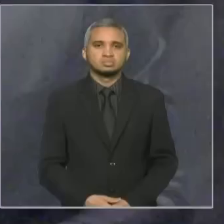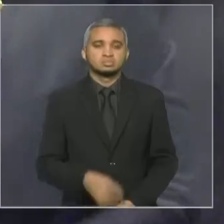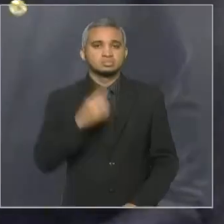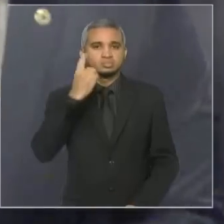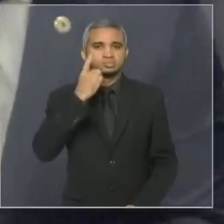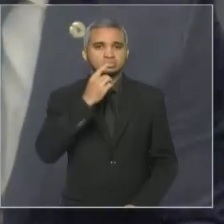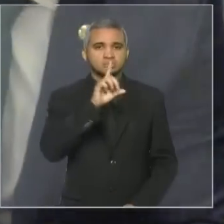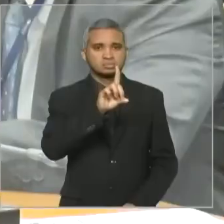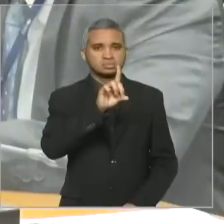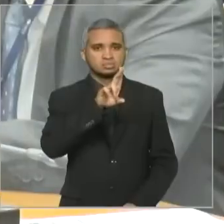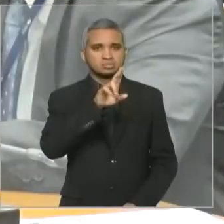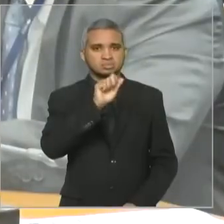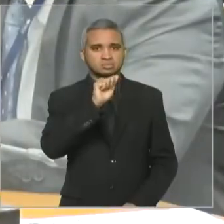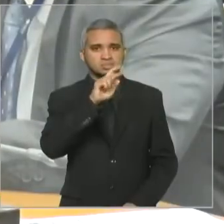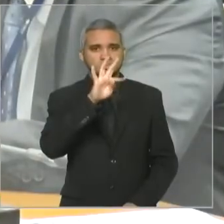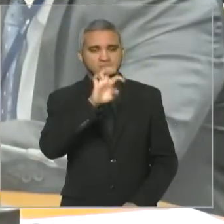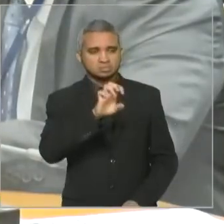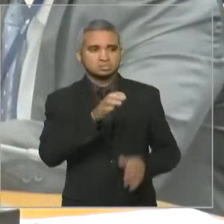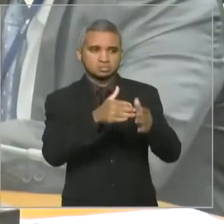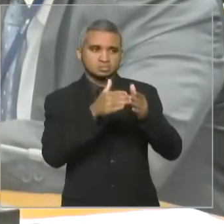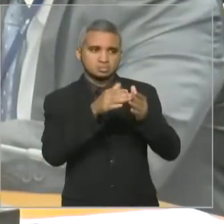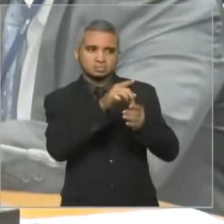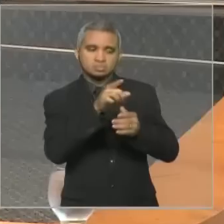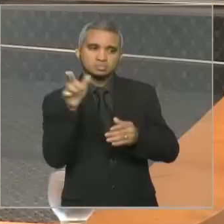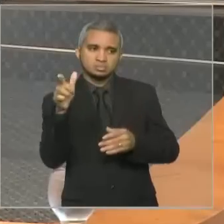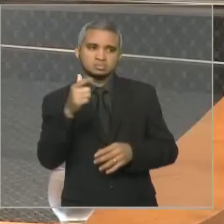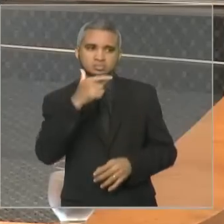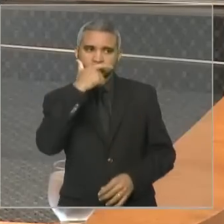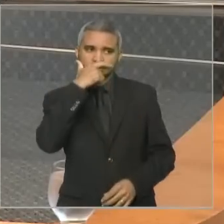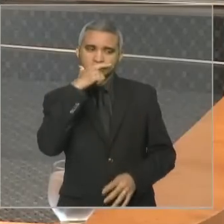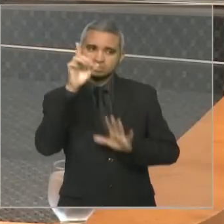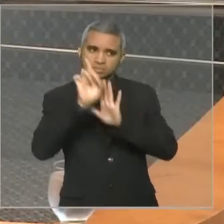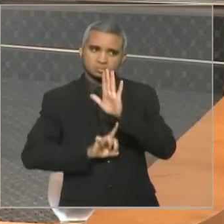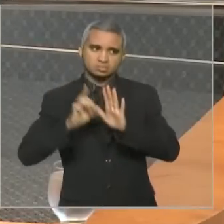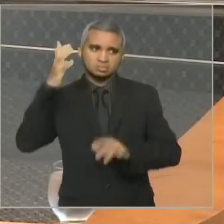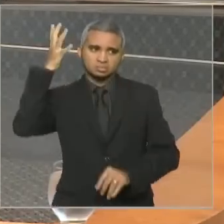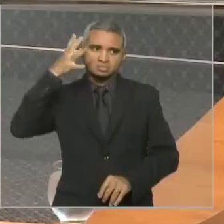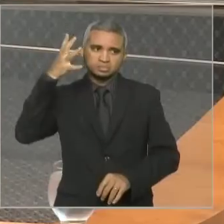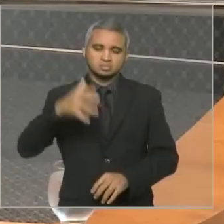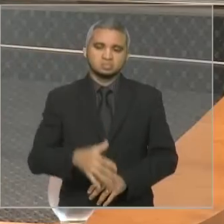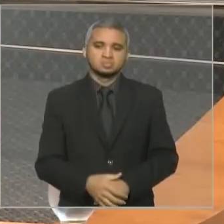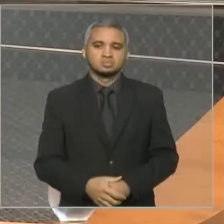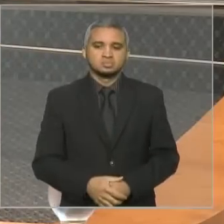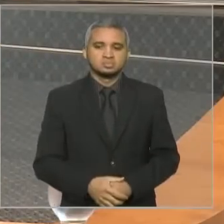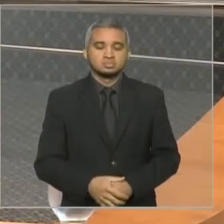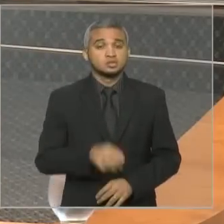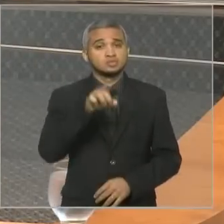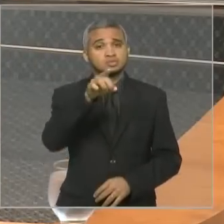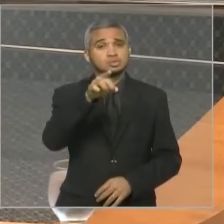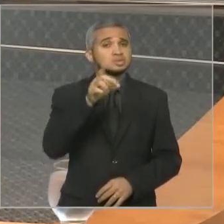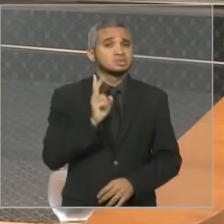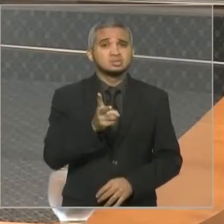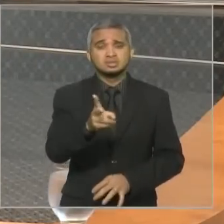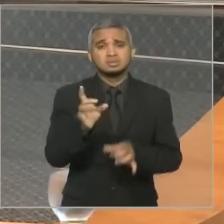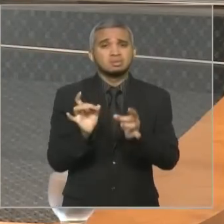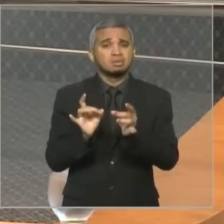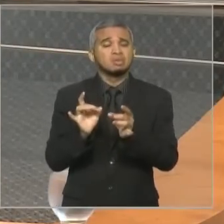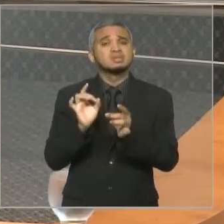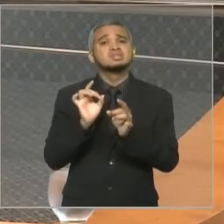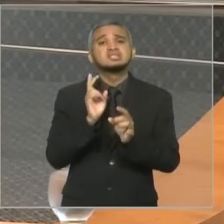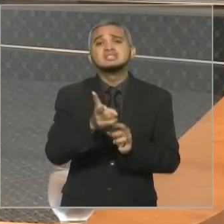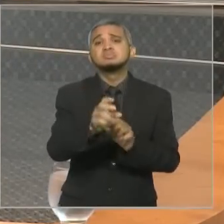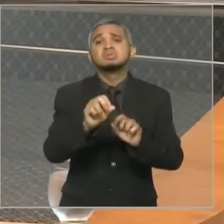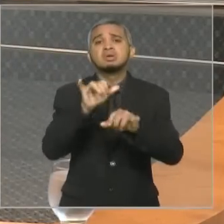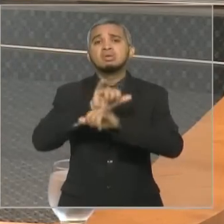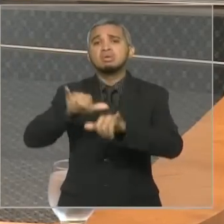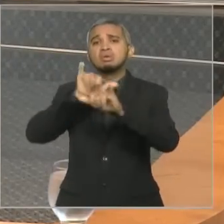gentileza. A hipocrisia, quem é de vossa excelência, que sempre foi, vendeu em rede social, o que não faz, não há nenhum testemunho aqui de